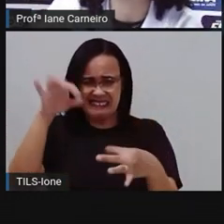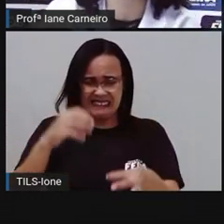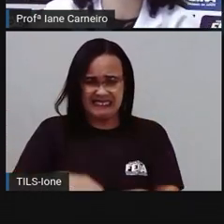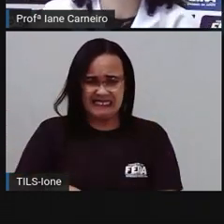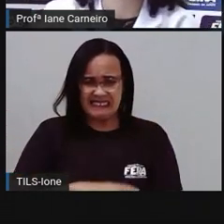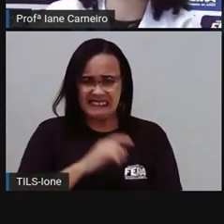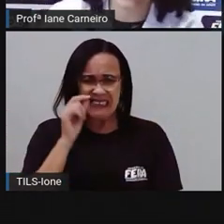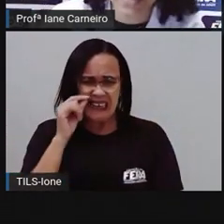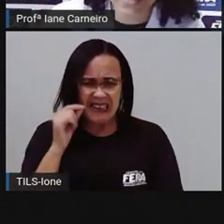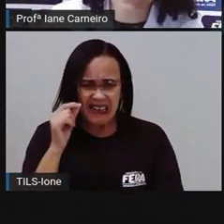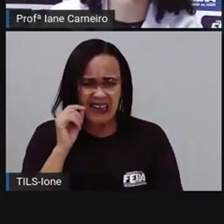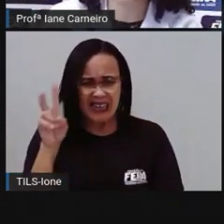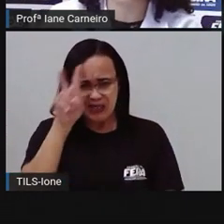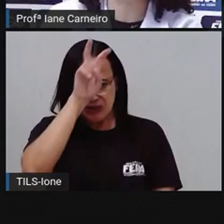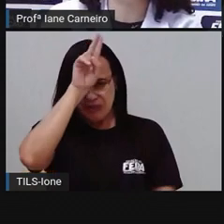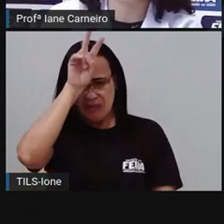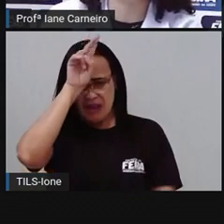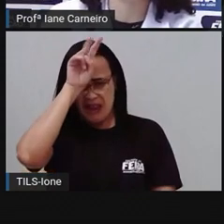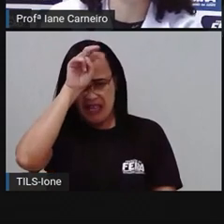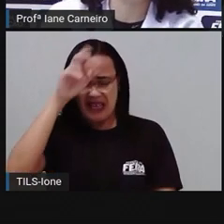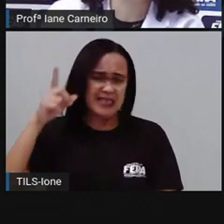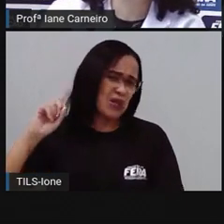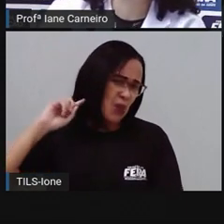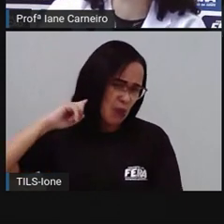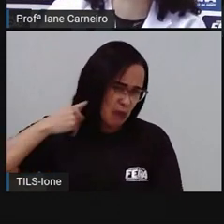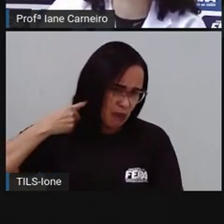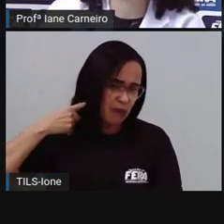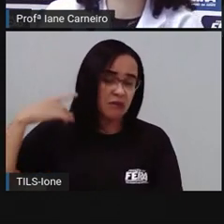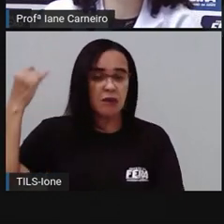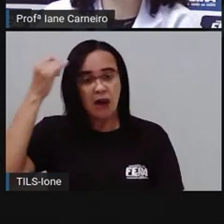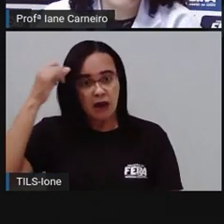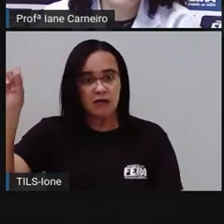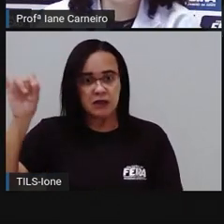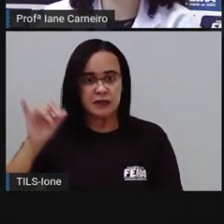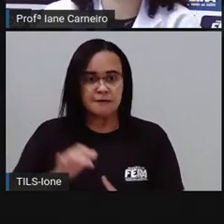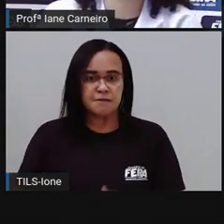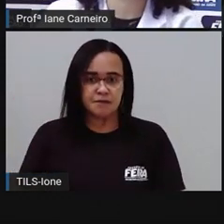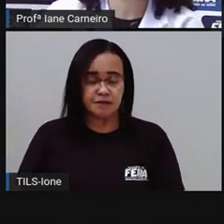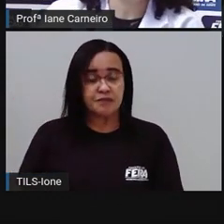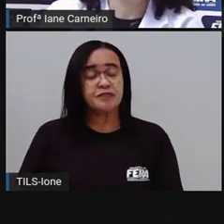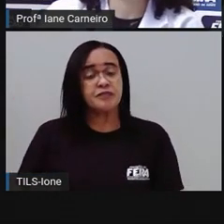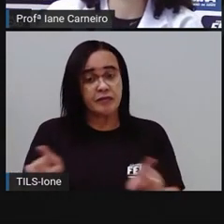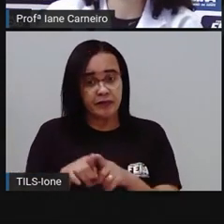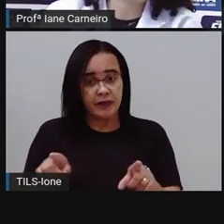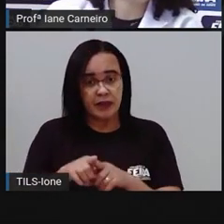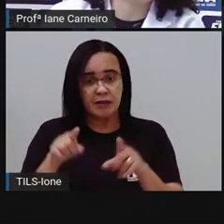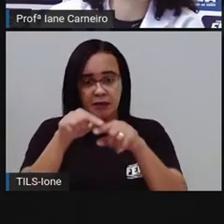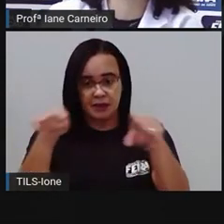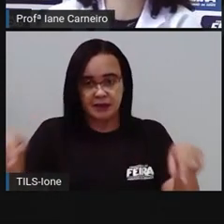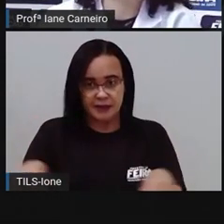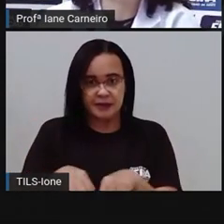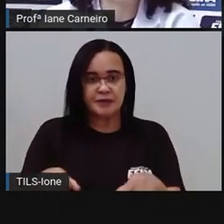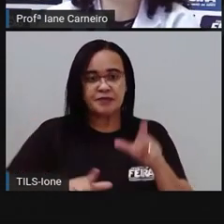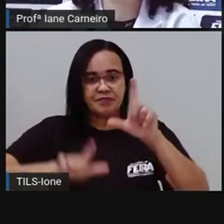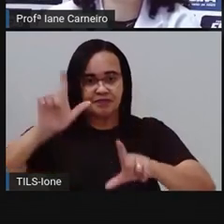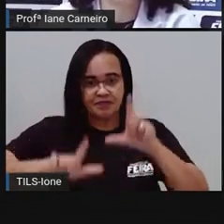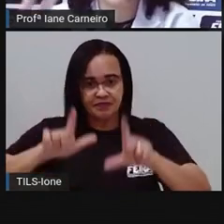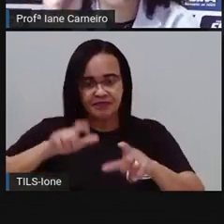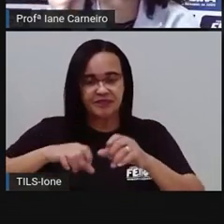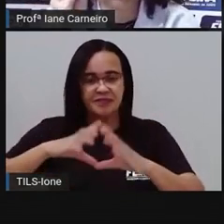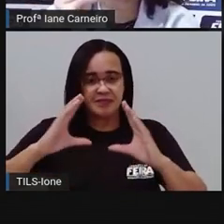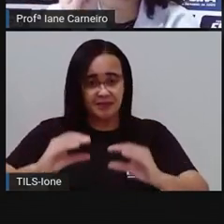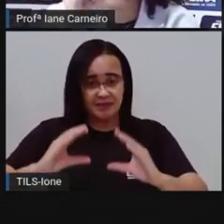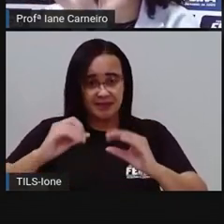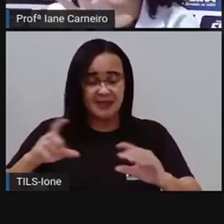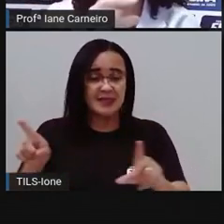barata. Então, tem que ter esse cuidado também. Na sala e no quarto, a gente tem que ter cuidado com o ácaro, né? Que é